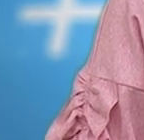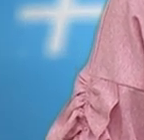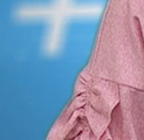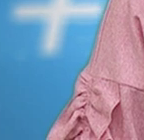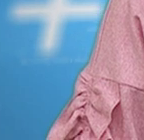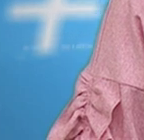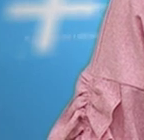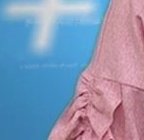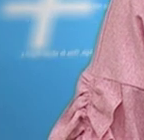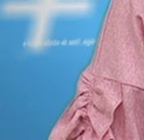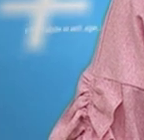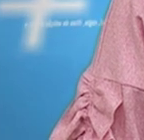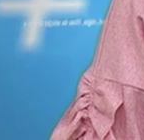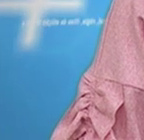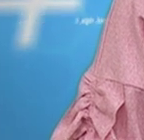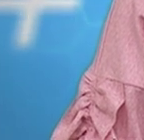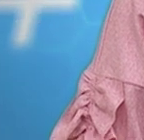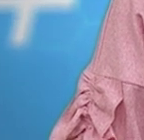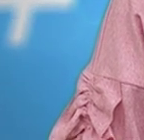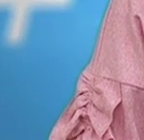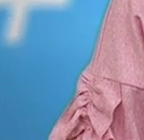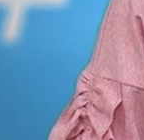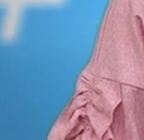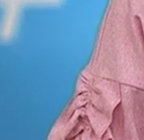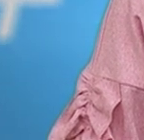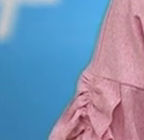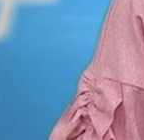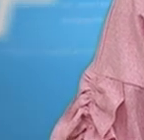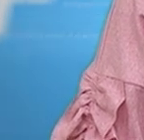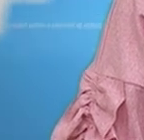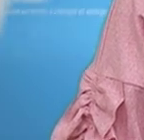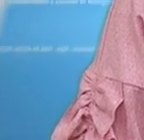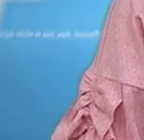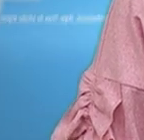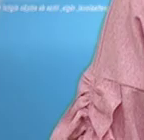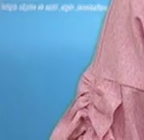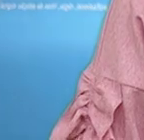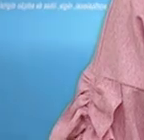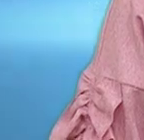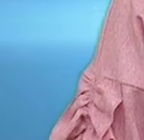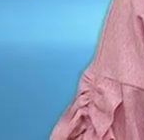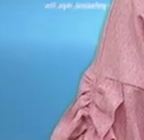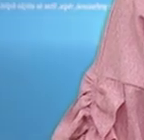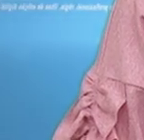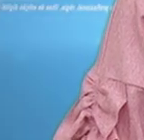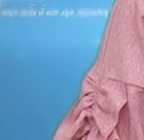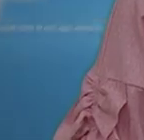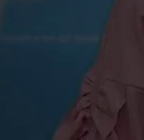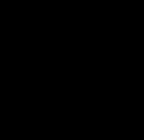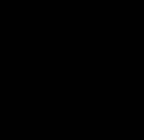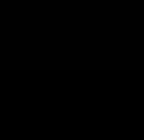último livro de poesia. Tardio considerado um dos 5 melhores livros de poesia de 2017.